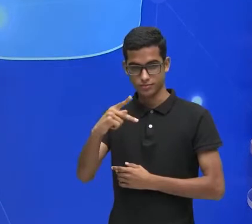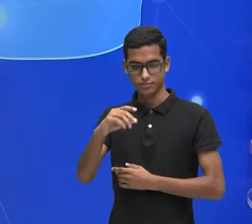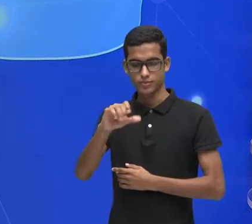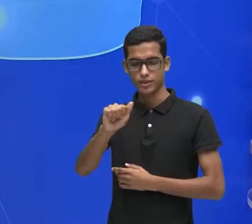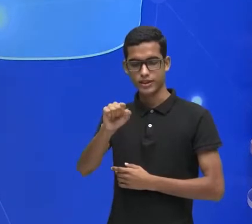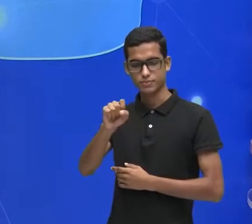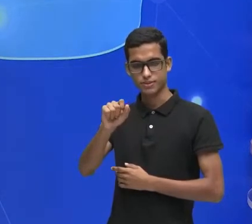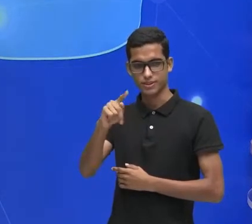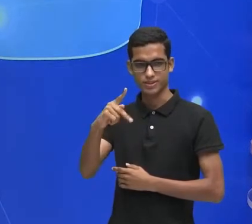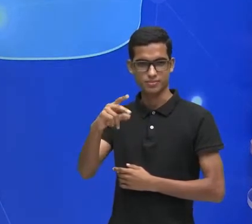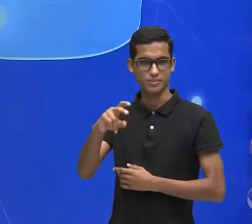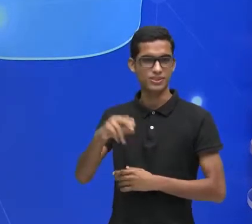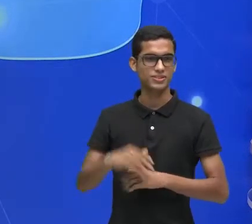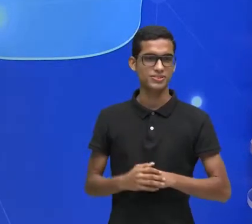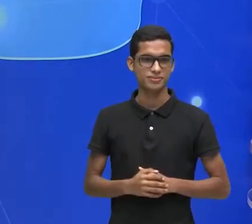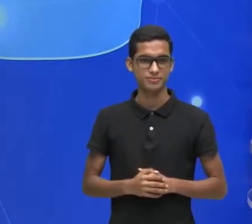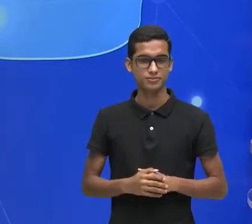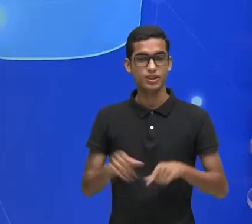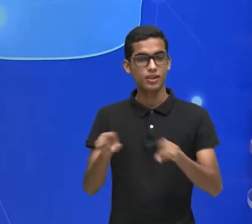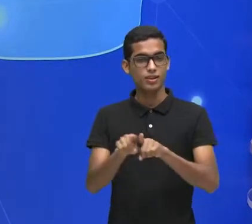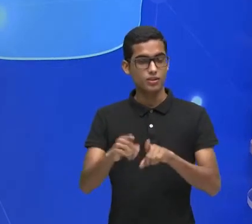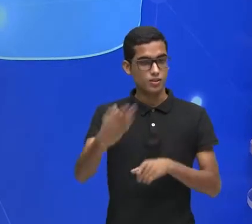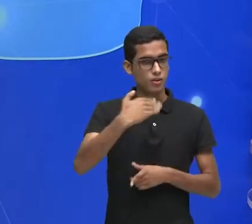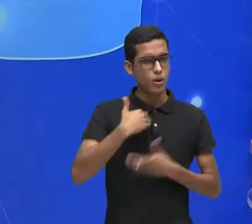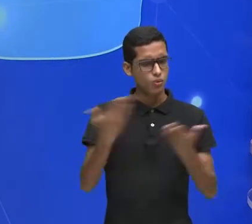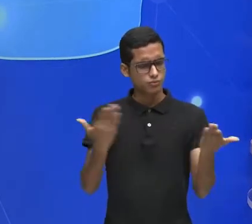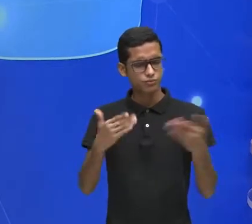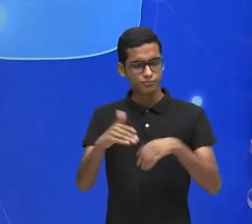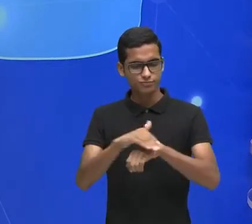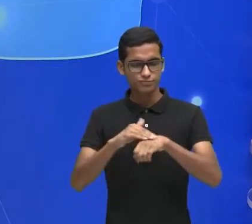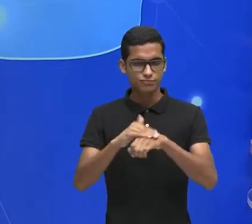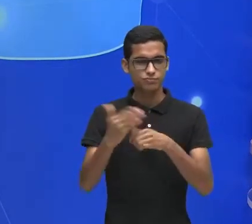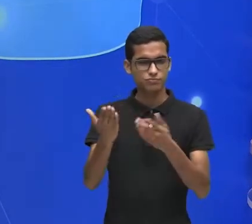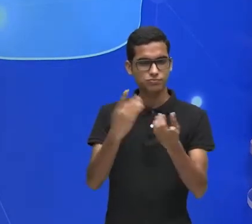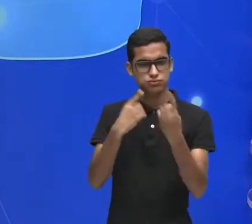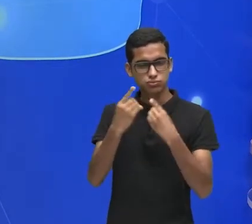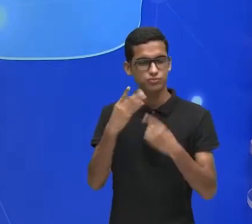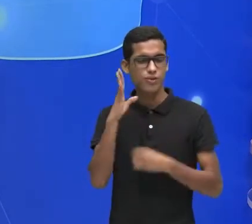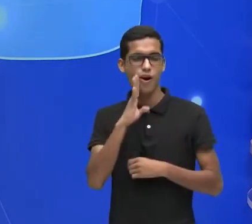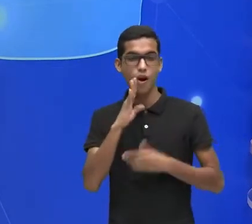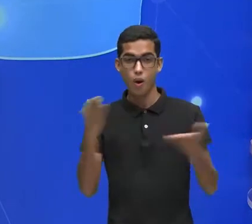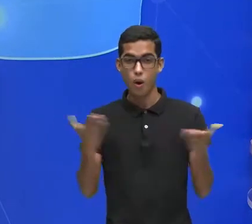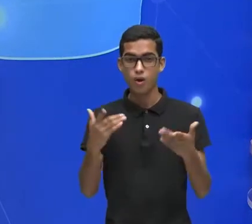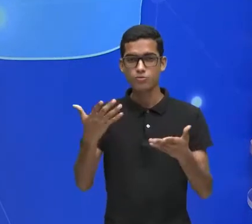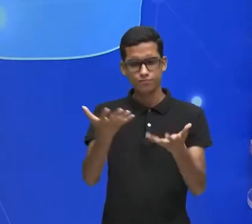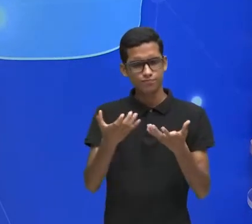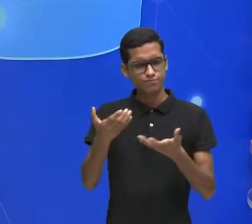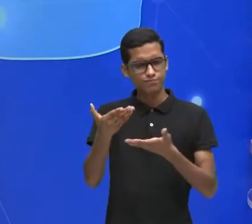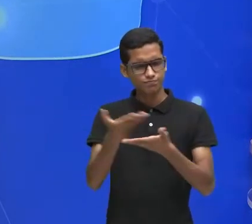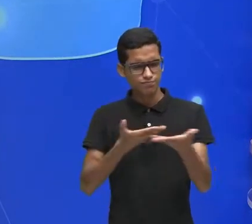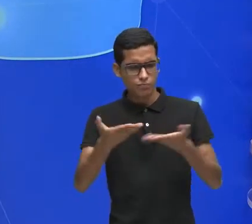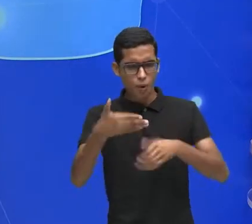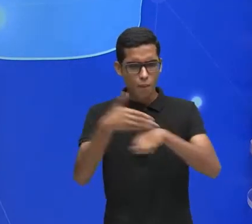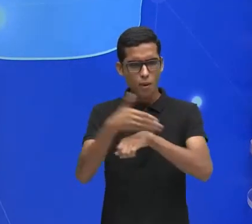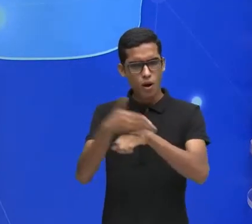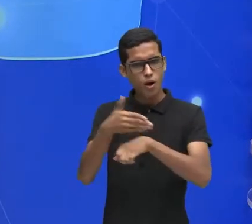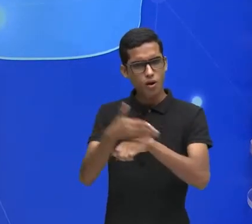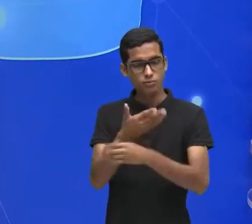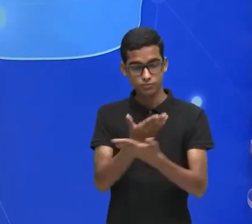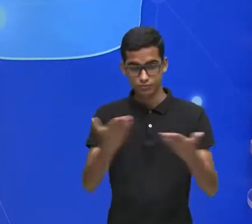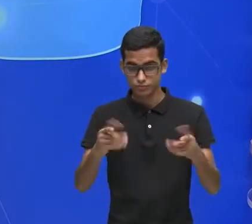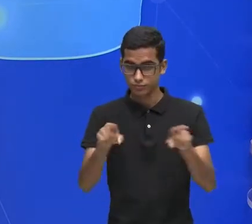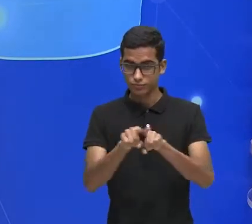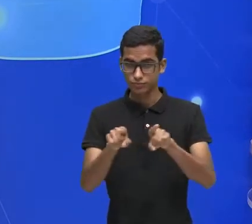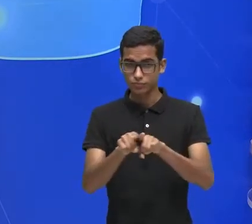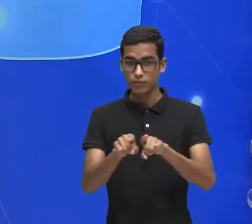Vamos lá, esse papinho vai ser muito legal de hoje, queremos muito a participação de vocês e contamos